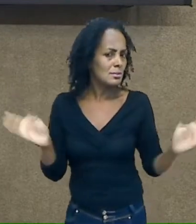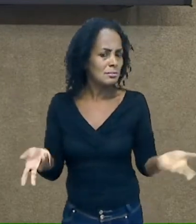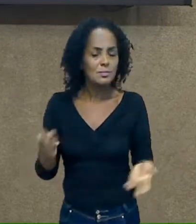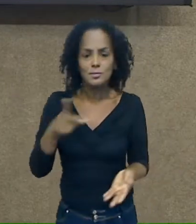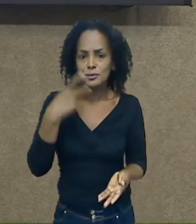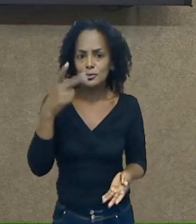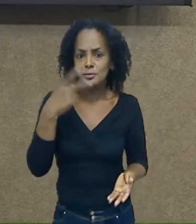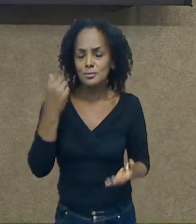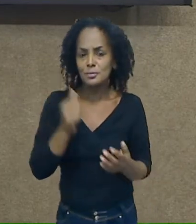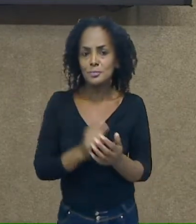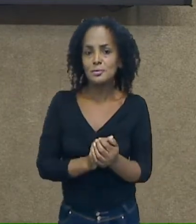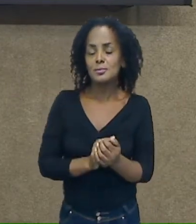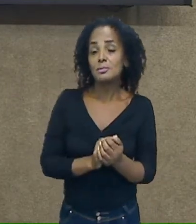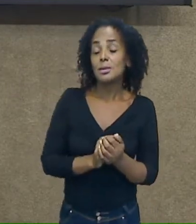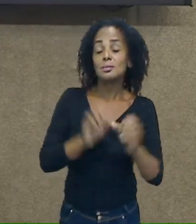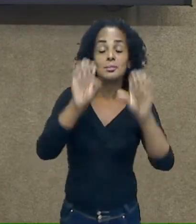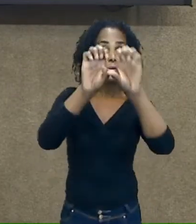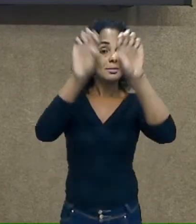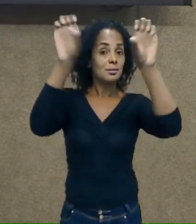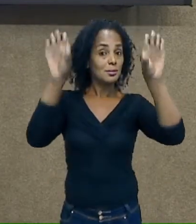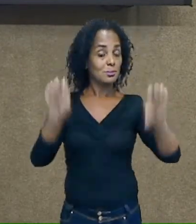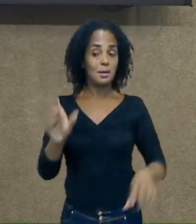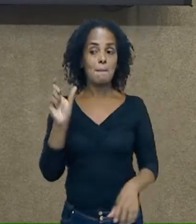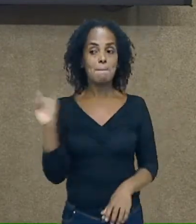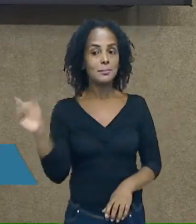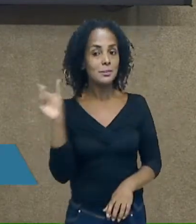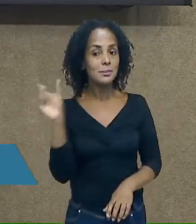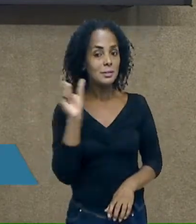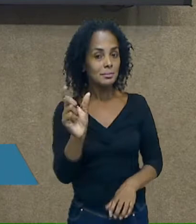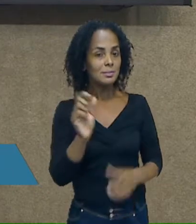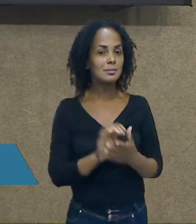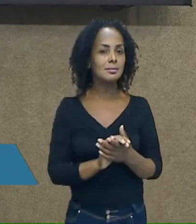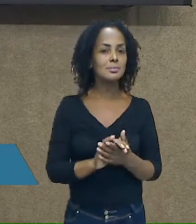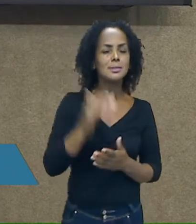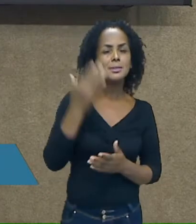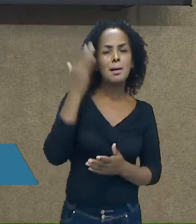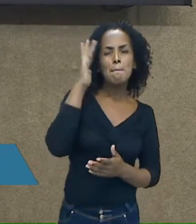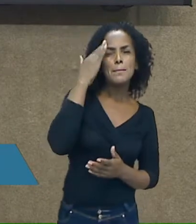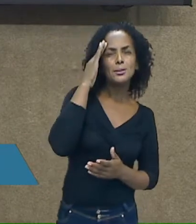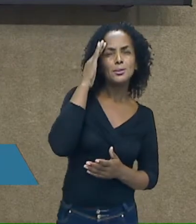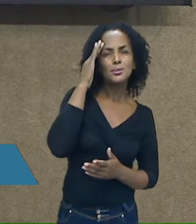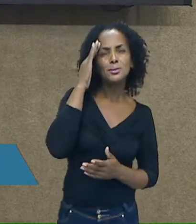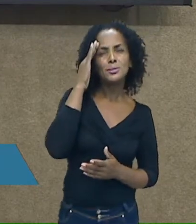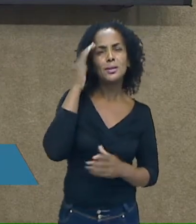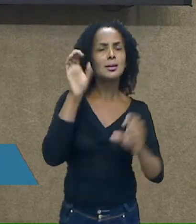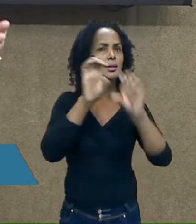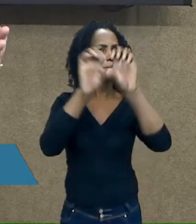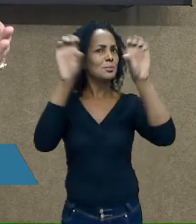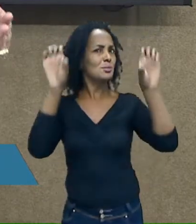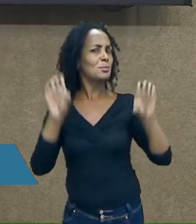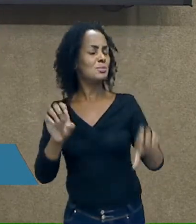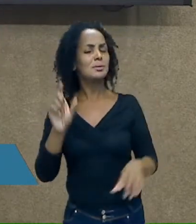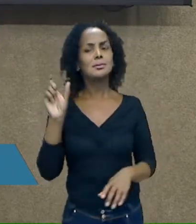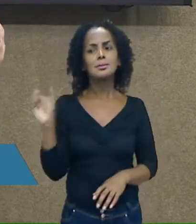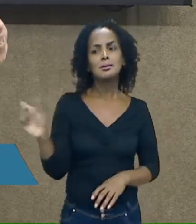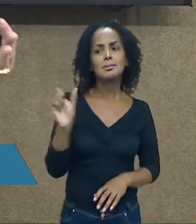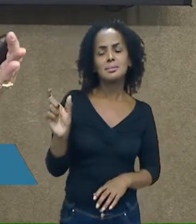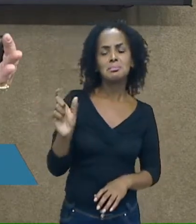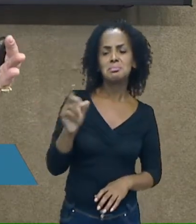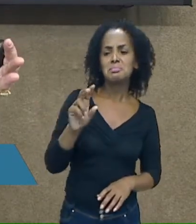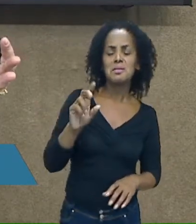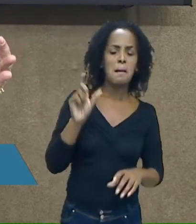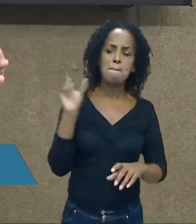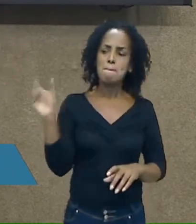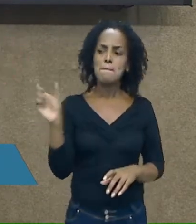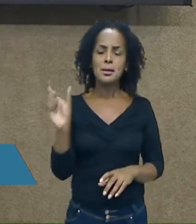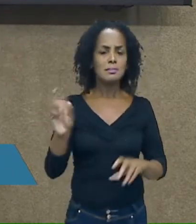falar sobre a estrutura silábica. Você já pensou o que é isso? Estrutura, silábica, que palavra diferente,